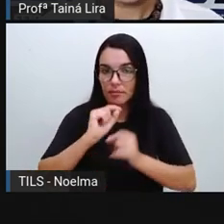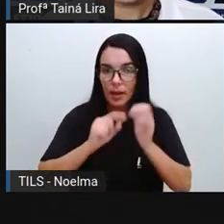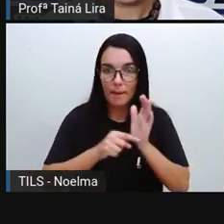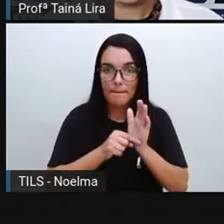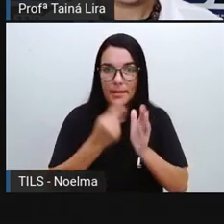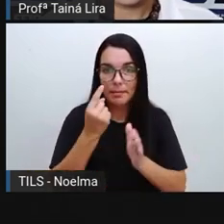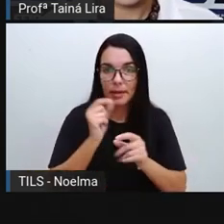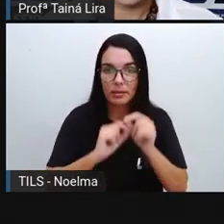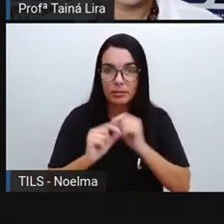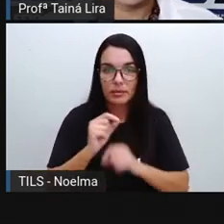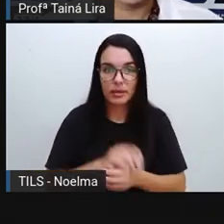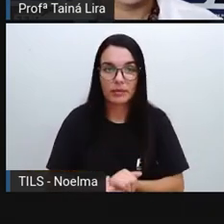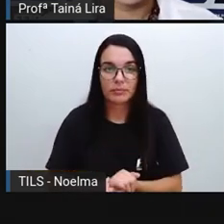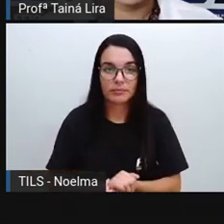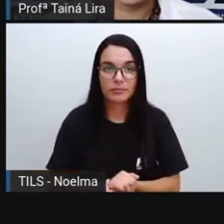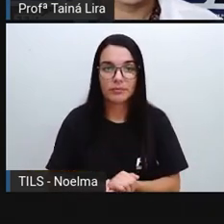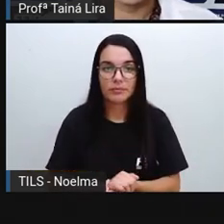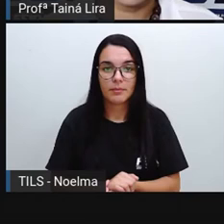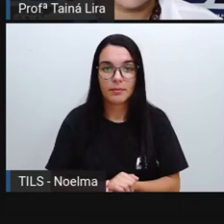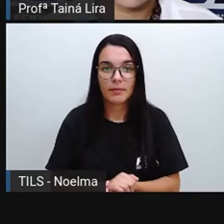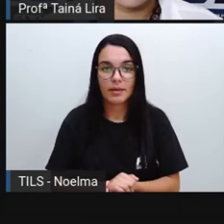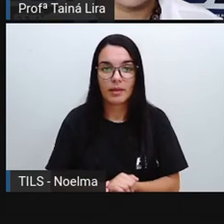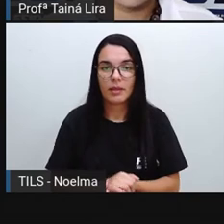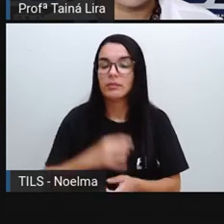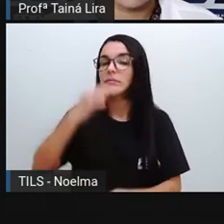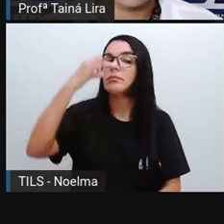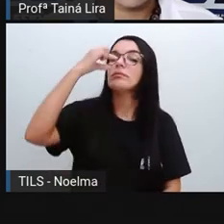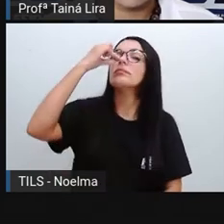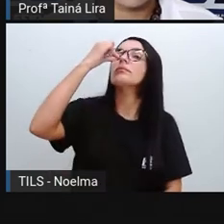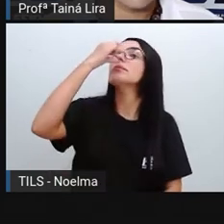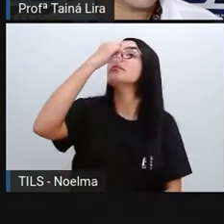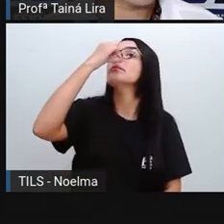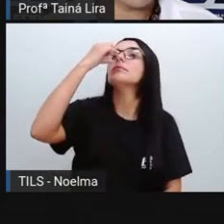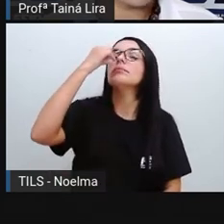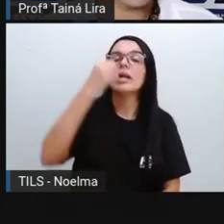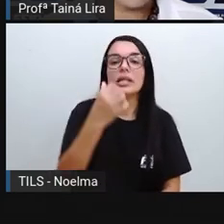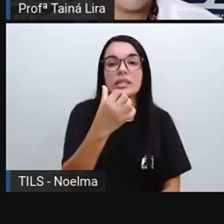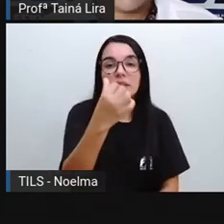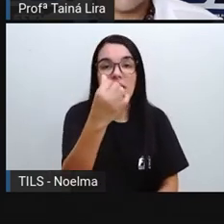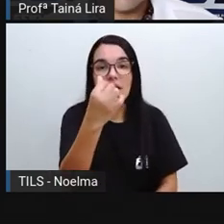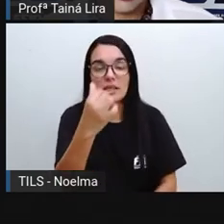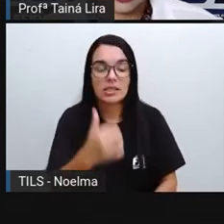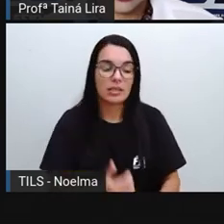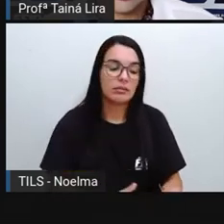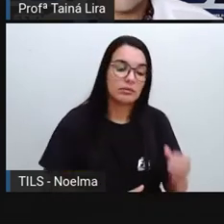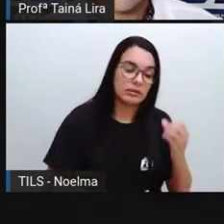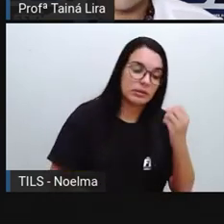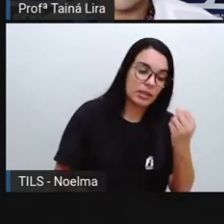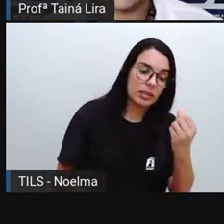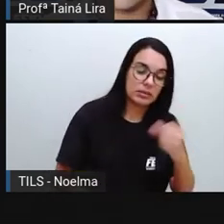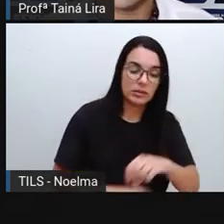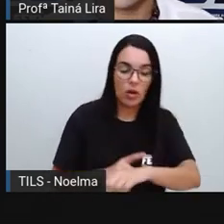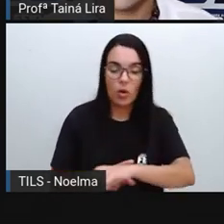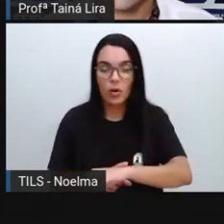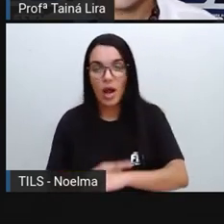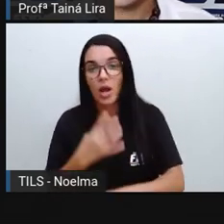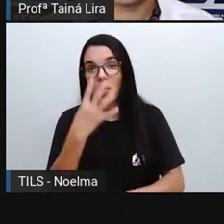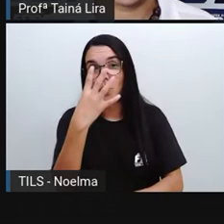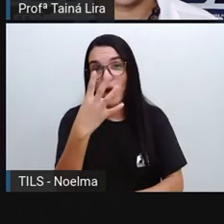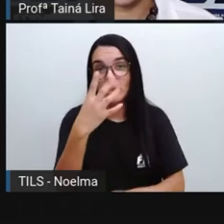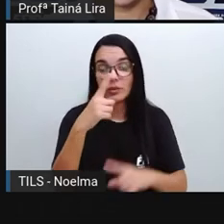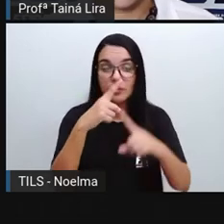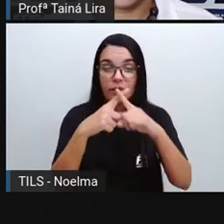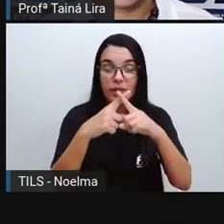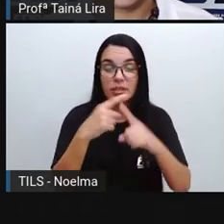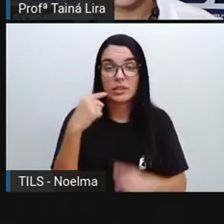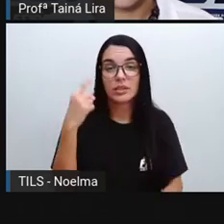O médico pediu pra ela colocar soro no nariz de seis e seis horas, quatro vezes ao dia. Então, olha lá. Ela